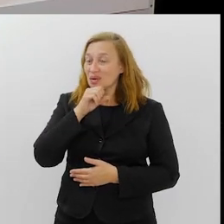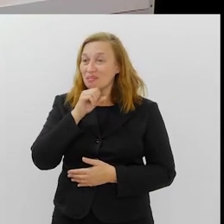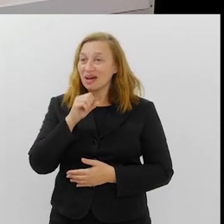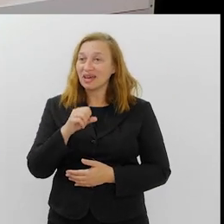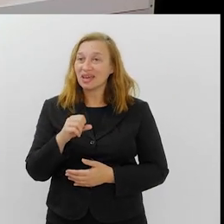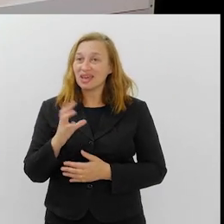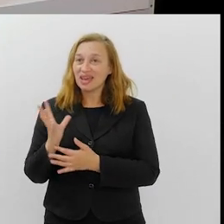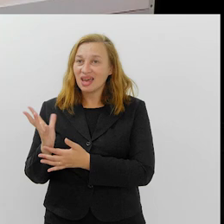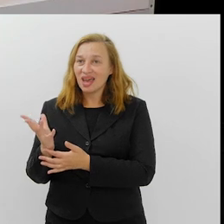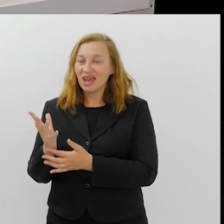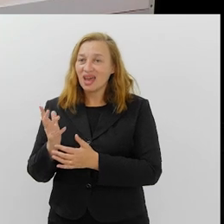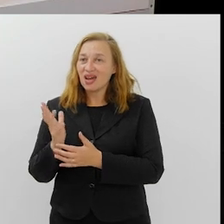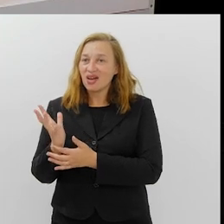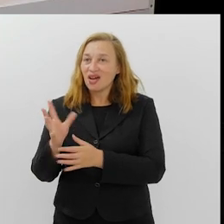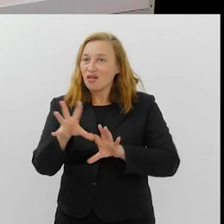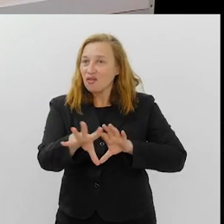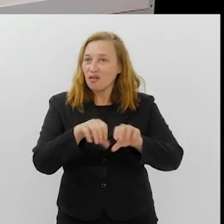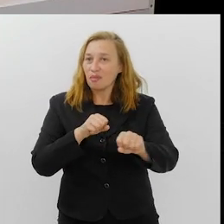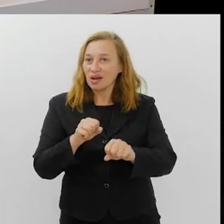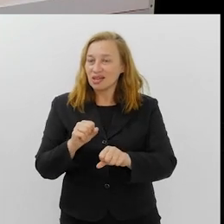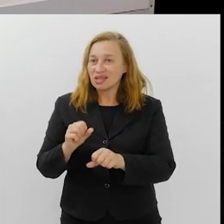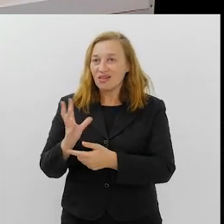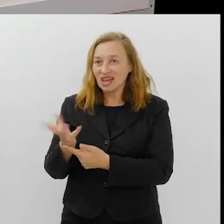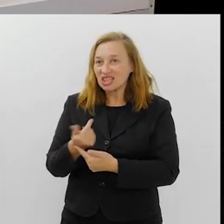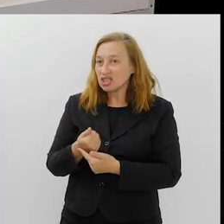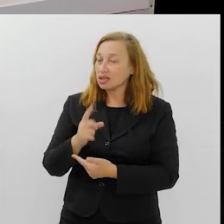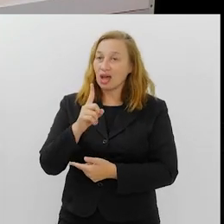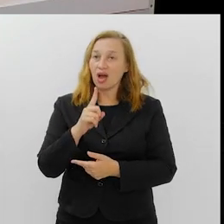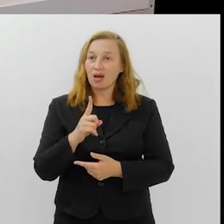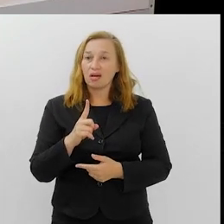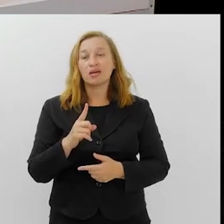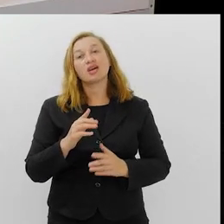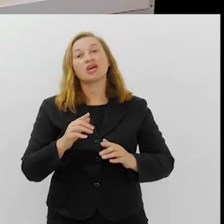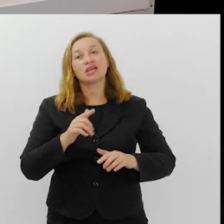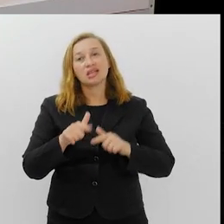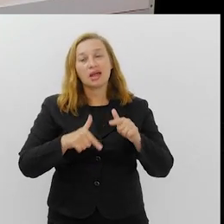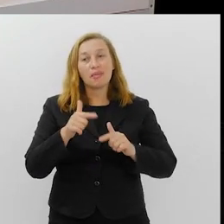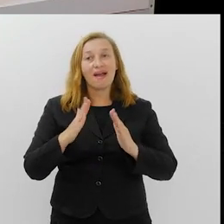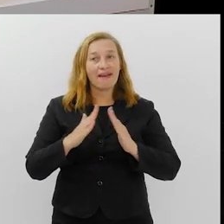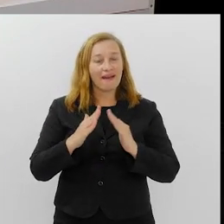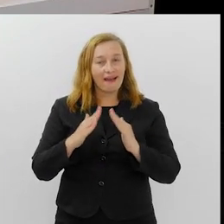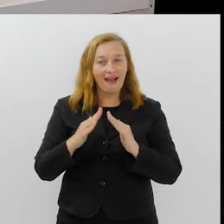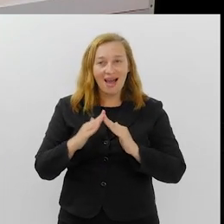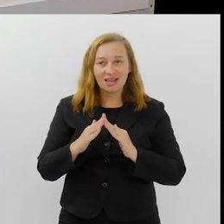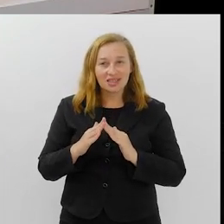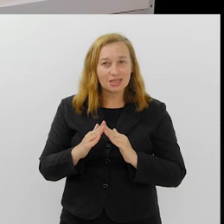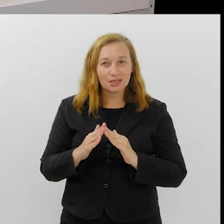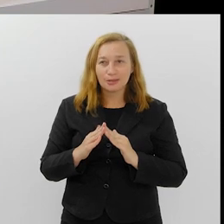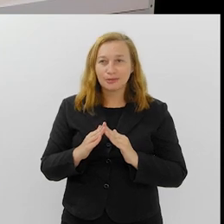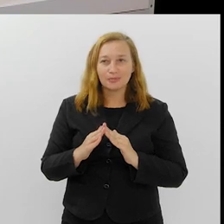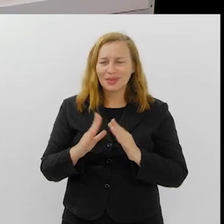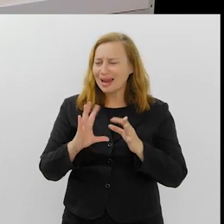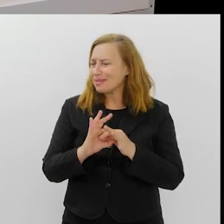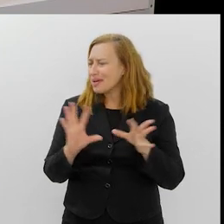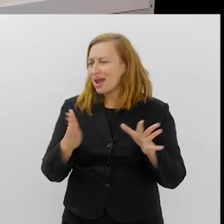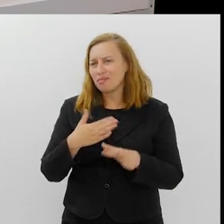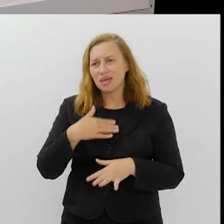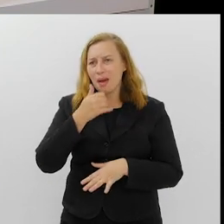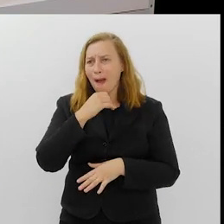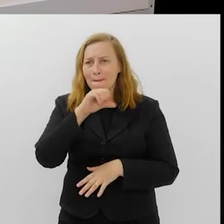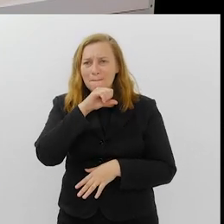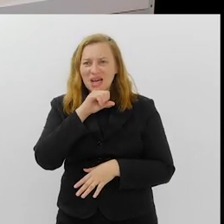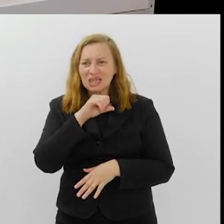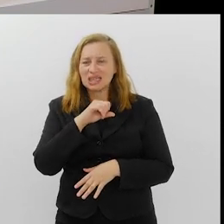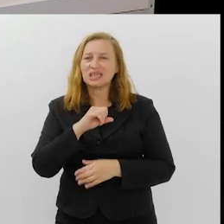mãe tem formação artística? Não, não. Minha mãe era uma pessoa do lar, que meu pai era uma pessoa muito liberal,